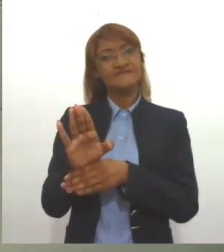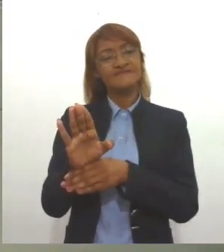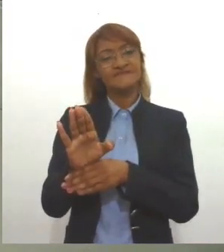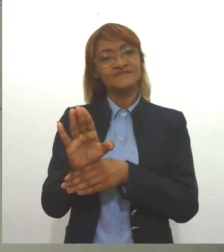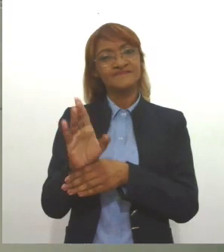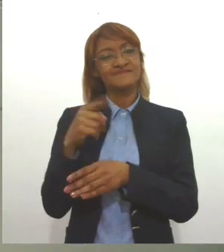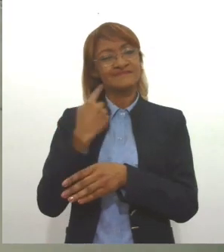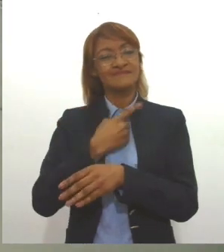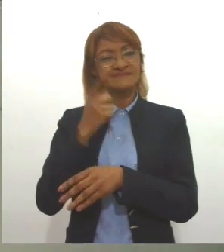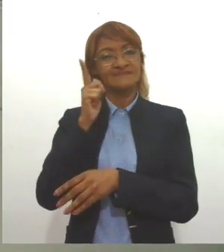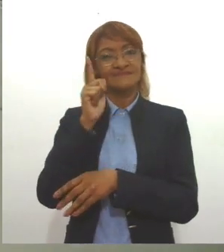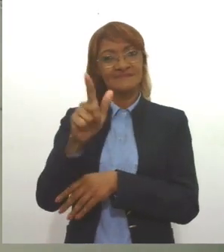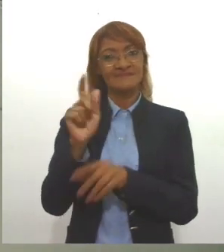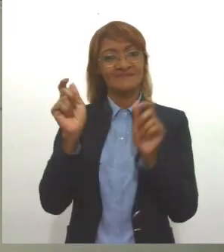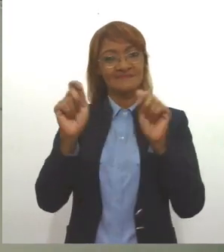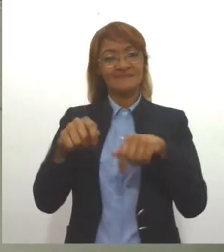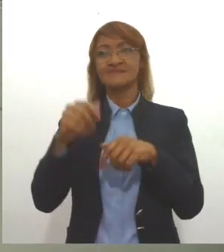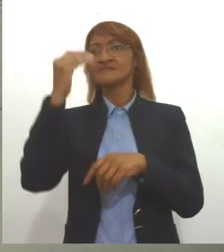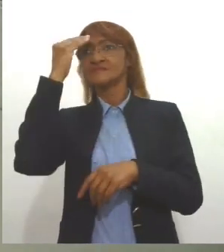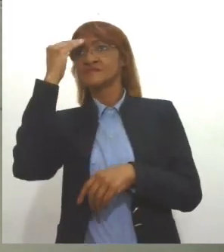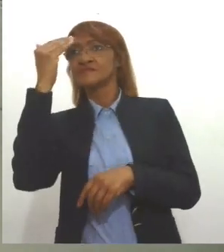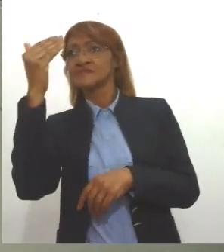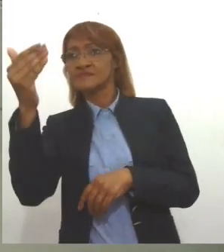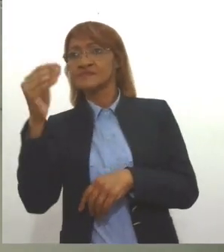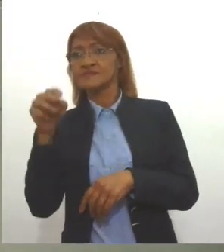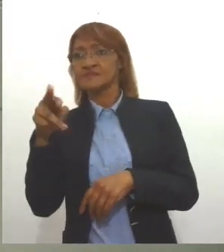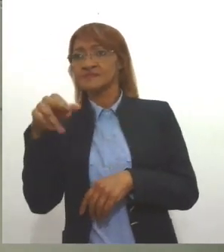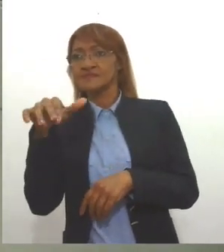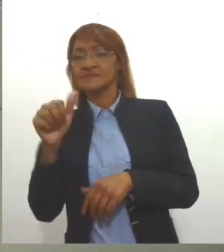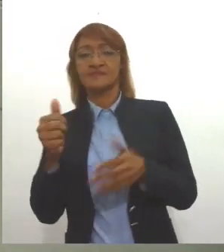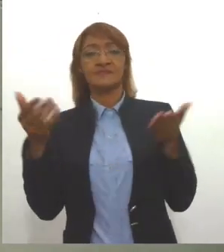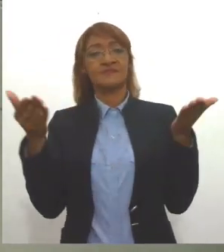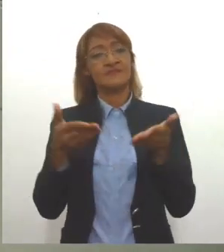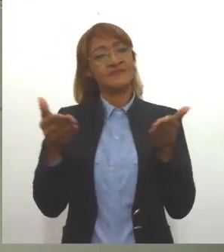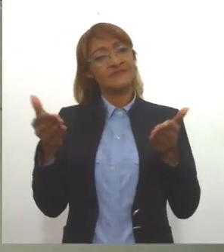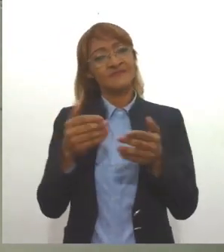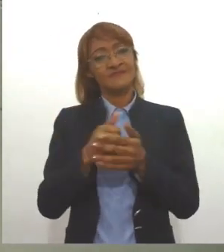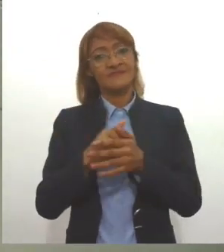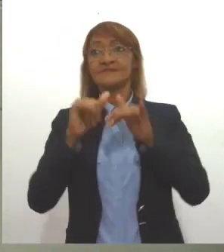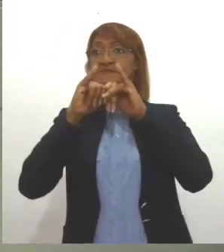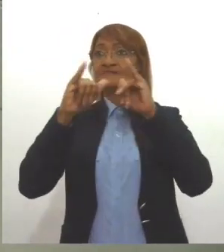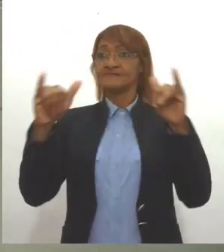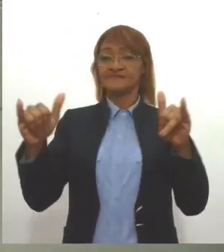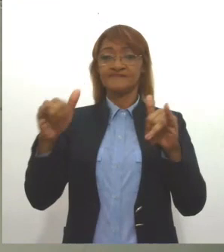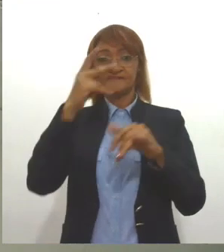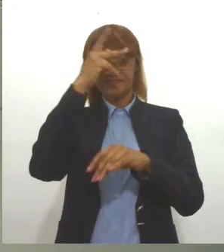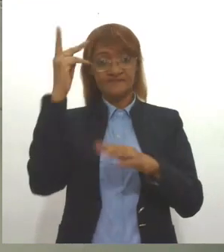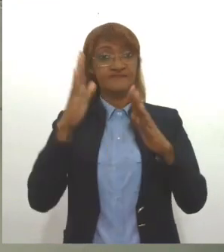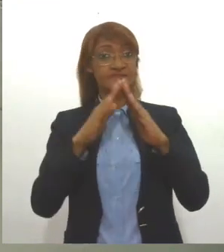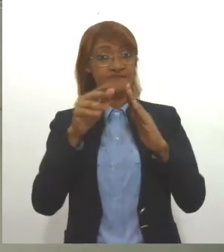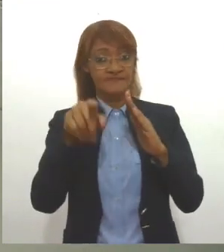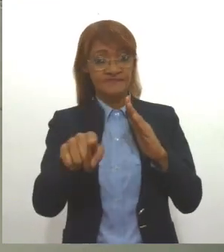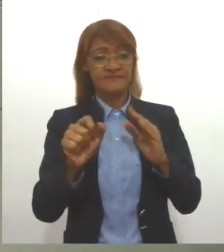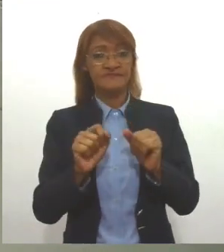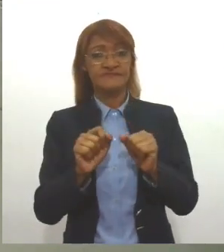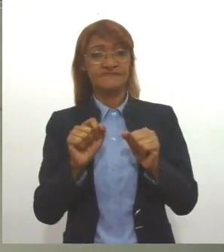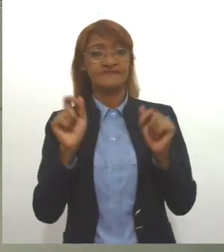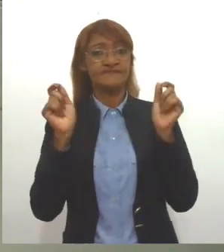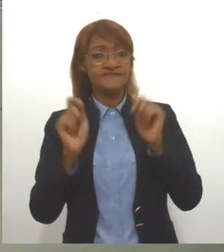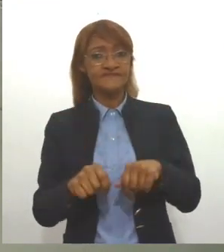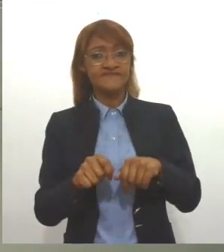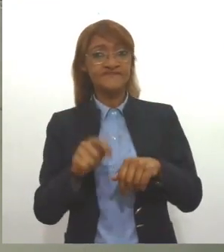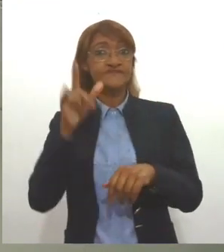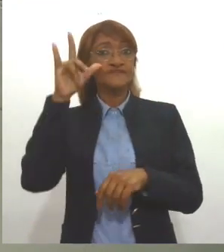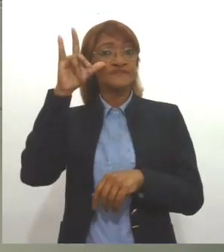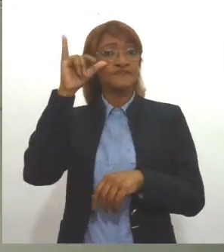chega lá, né, Maria? A gente agradece sua participação com a gente hoje, e avisa o pessoal de casa também, acessa lá o Instagram,